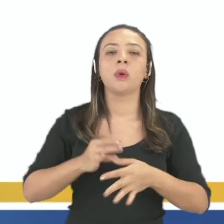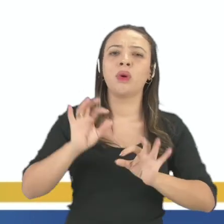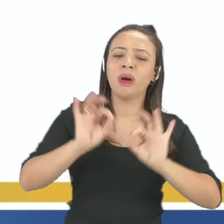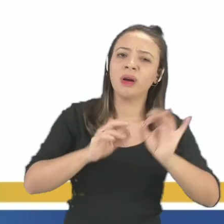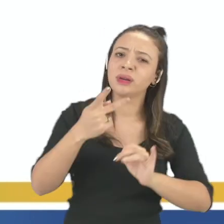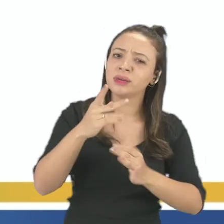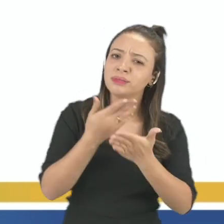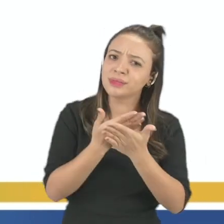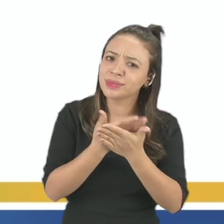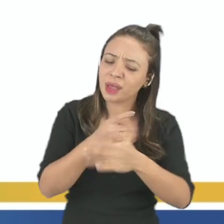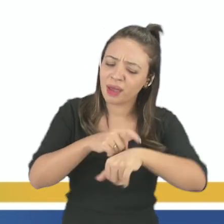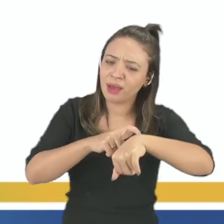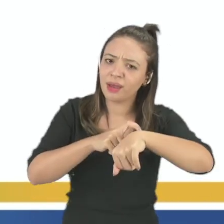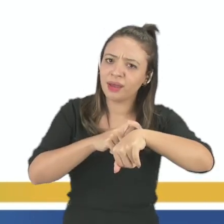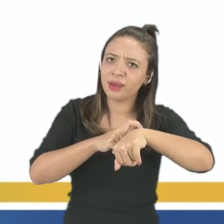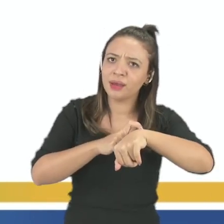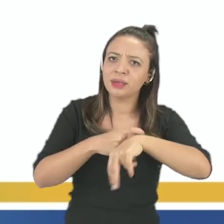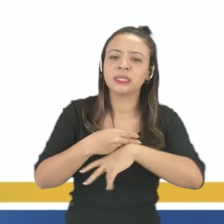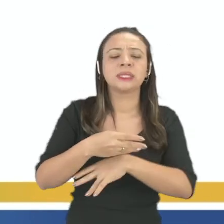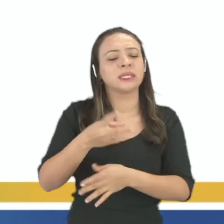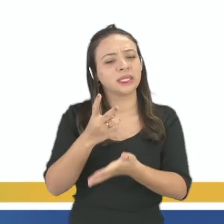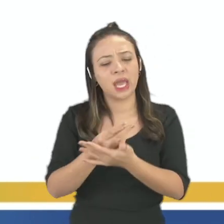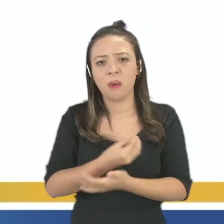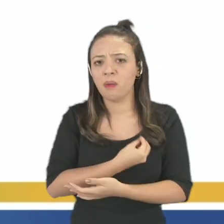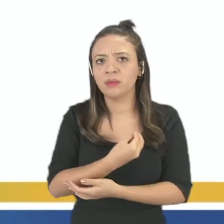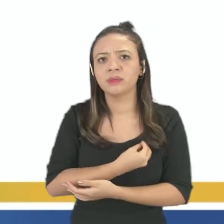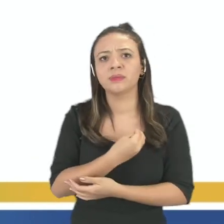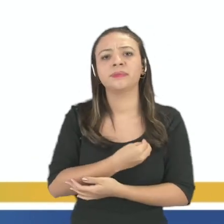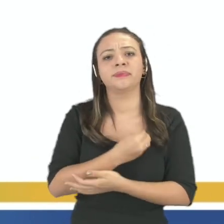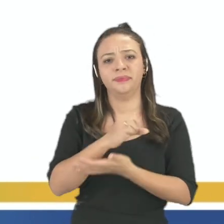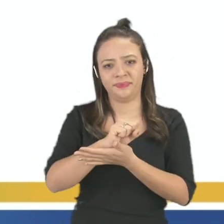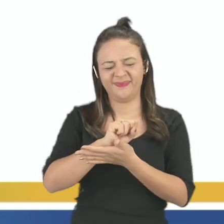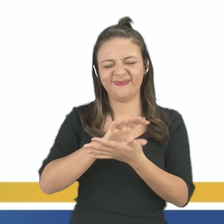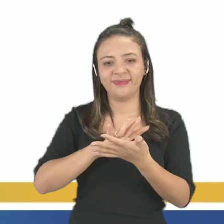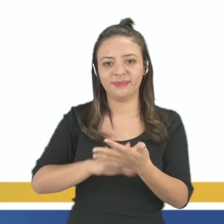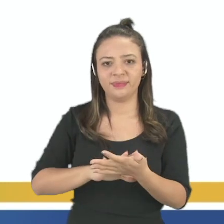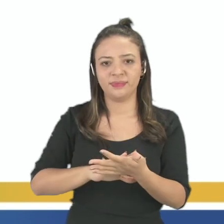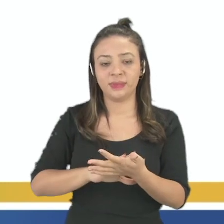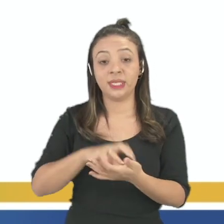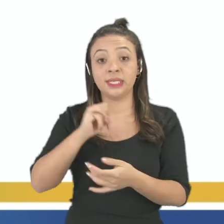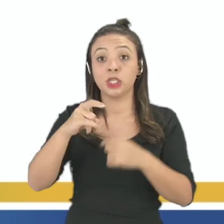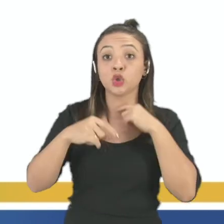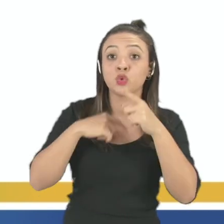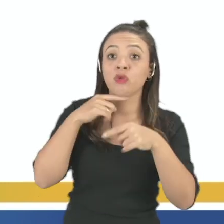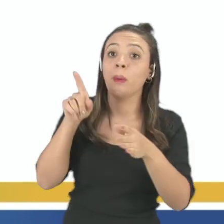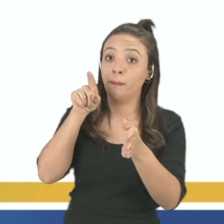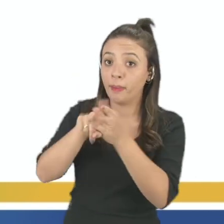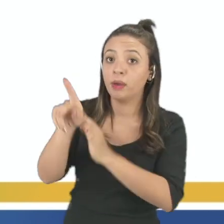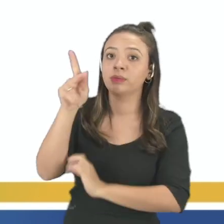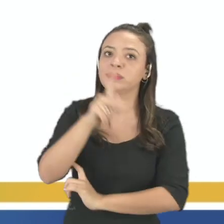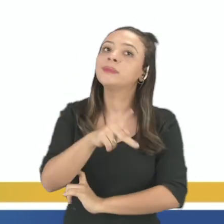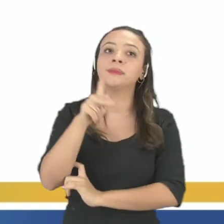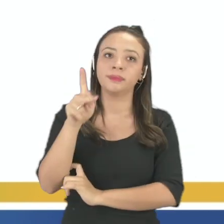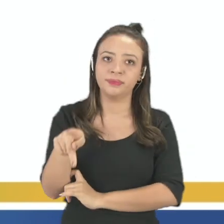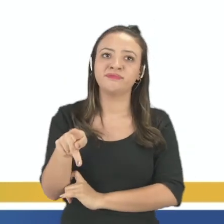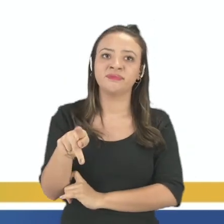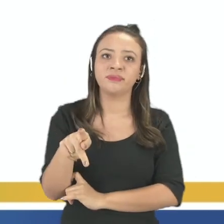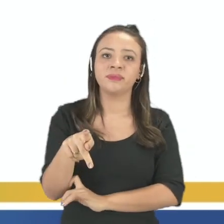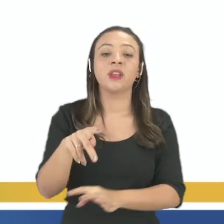Organize seu tempo de estudo, participe das atividades, tire as dúvidas com seus professores, que é importante,